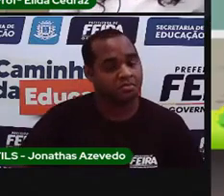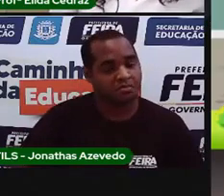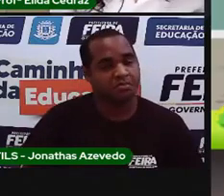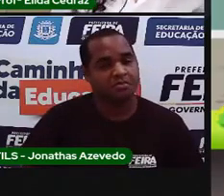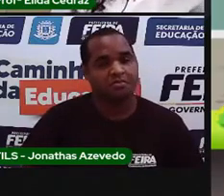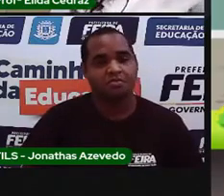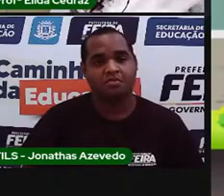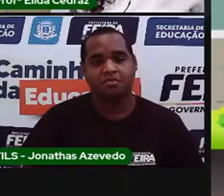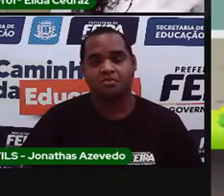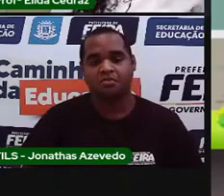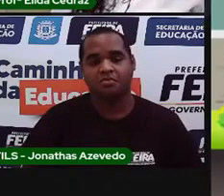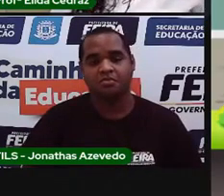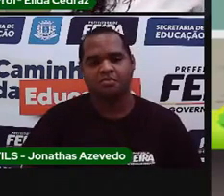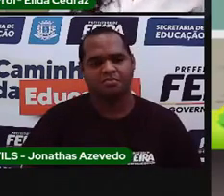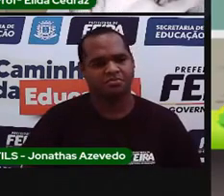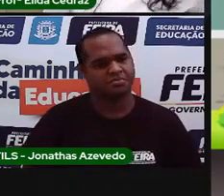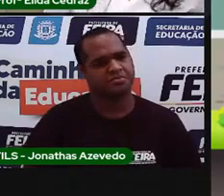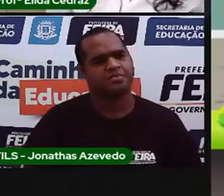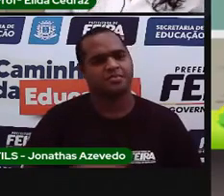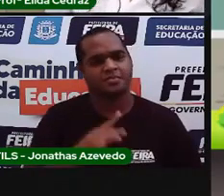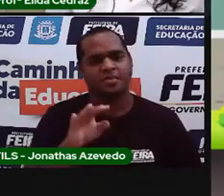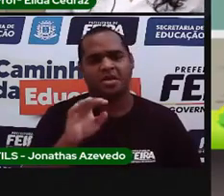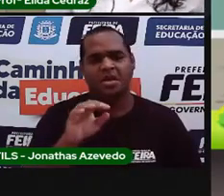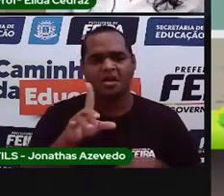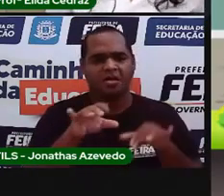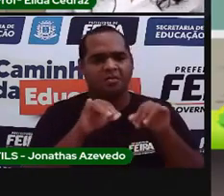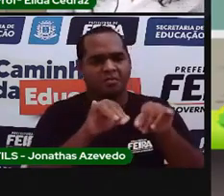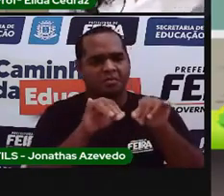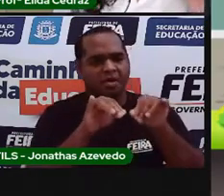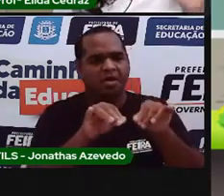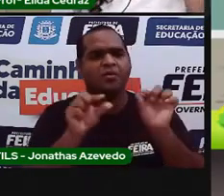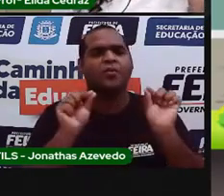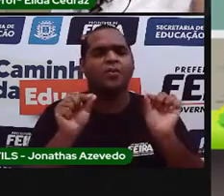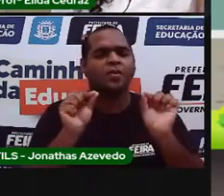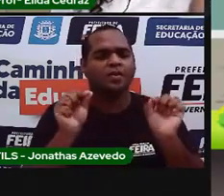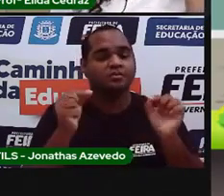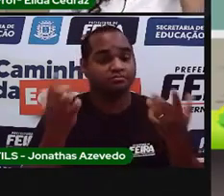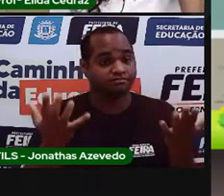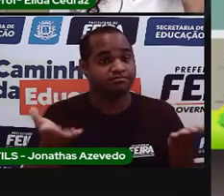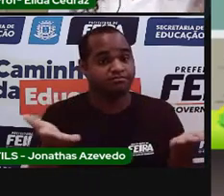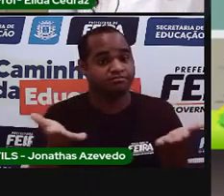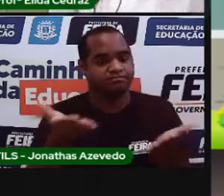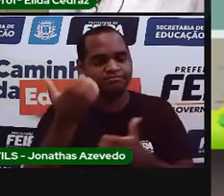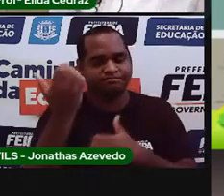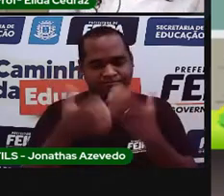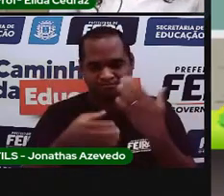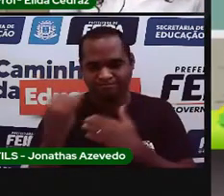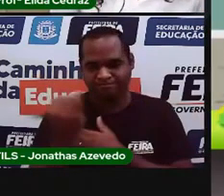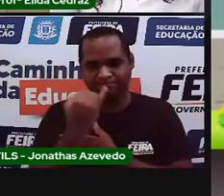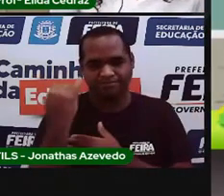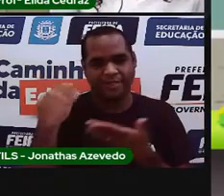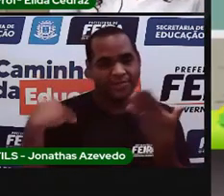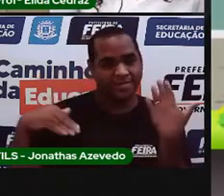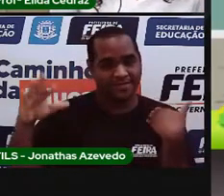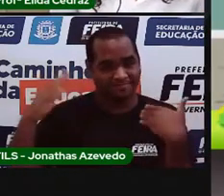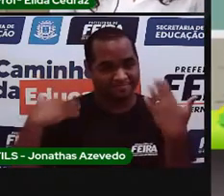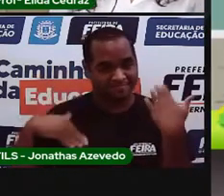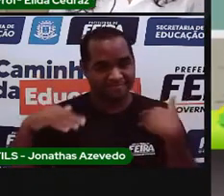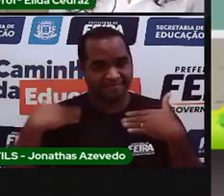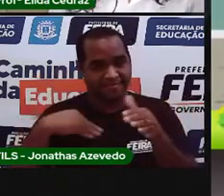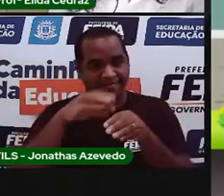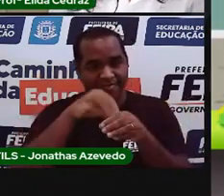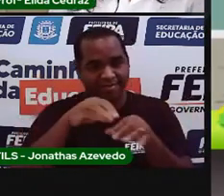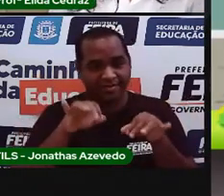Supermercado. A gente vai fazer o quê no supermercado? Agora nós vamos passear pelo supermercado.